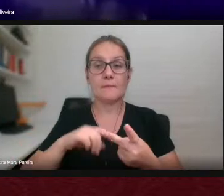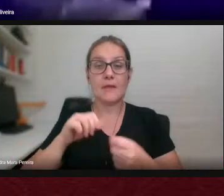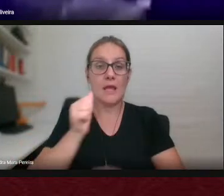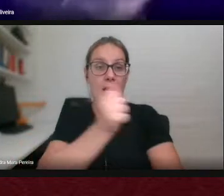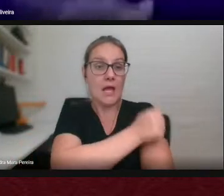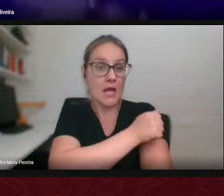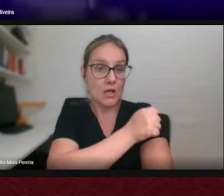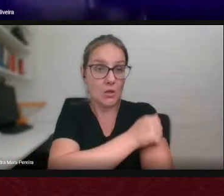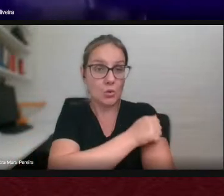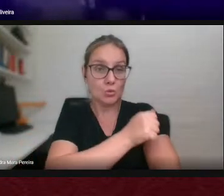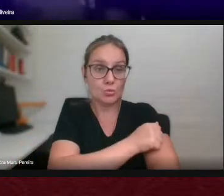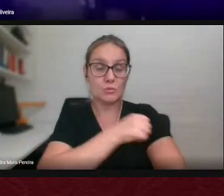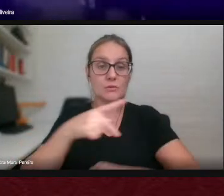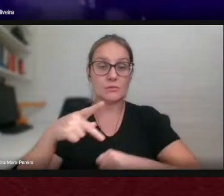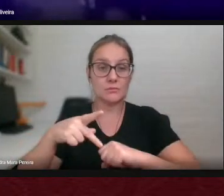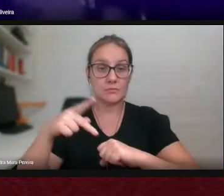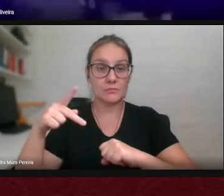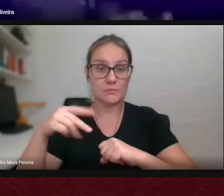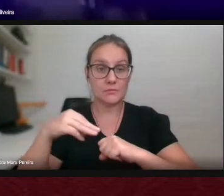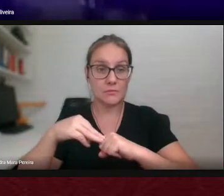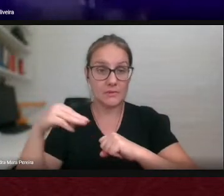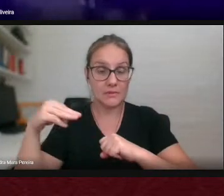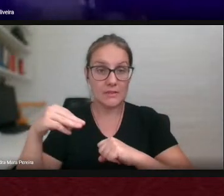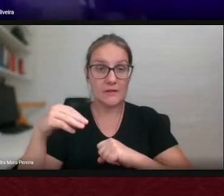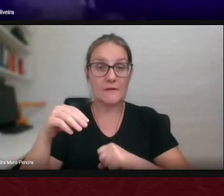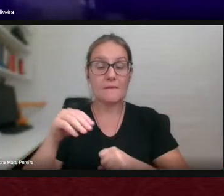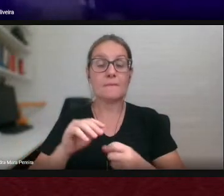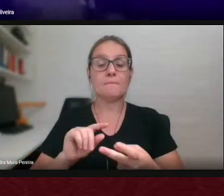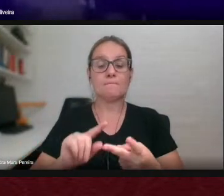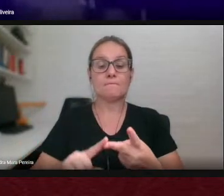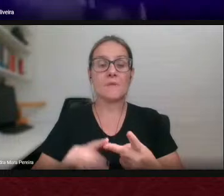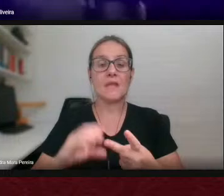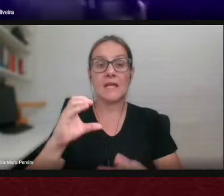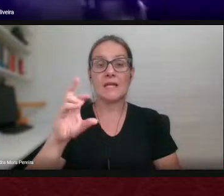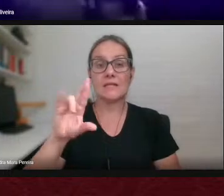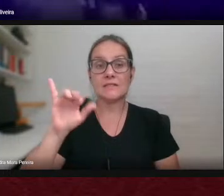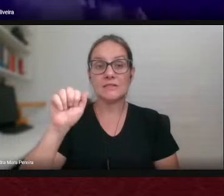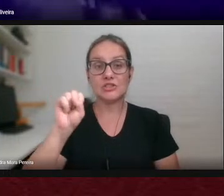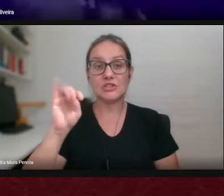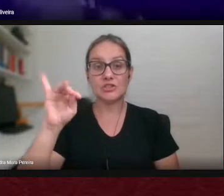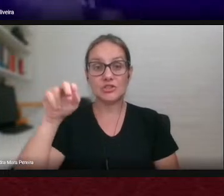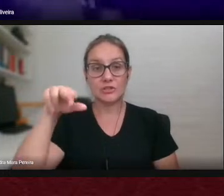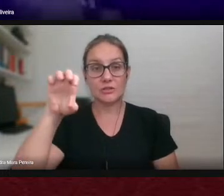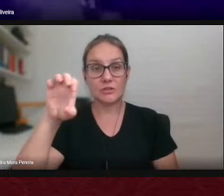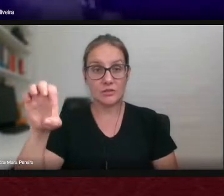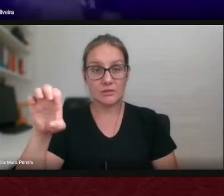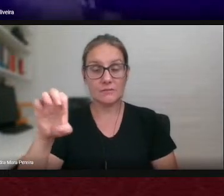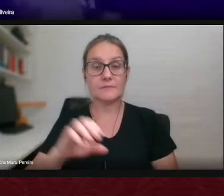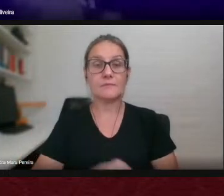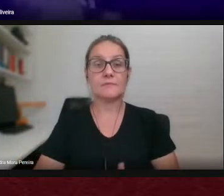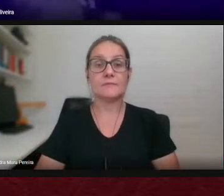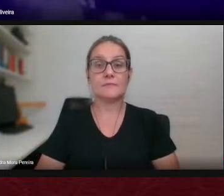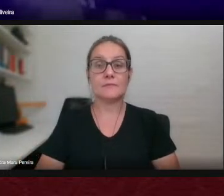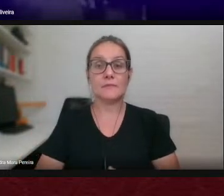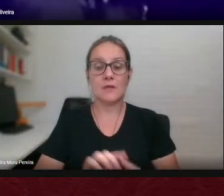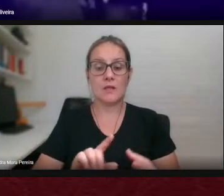do curso de pós-graduação da Facal a Cristiane Silveira Batista a Evelyn Gomes